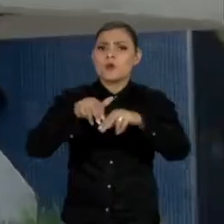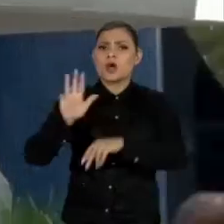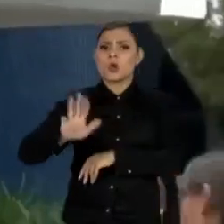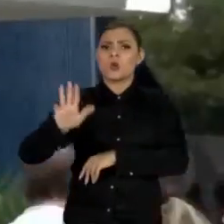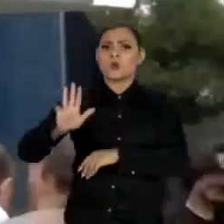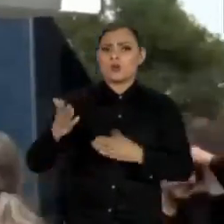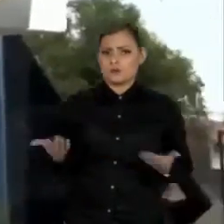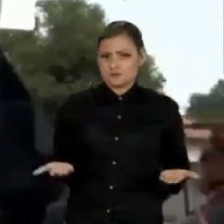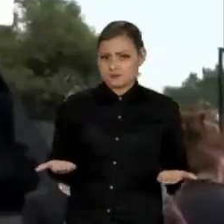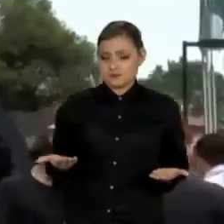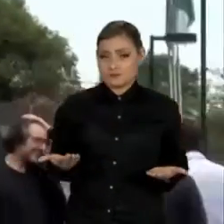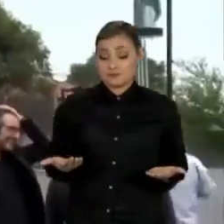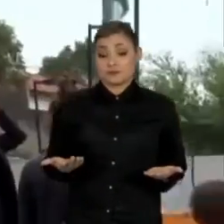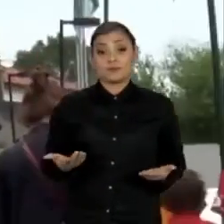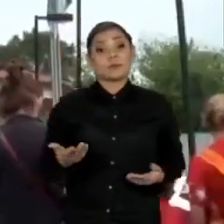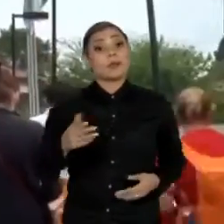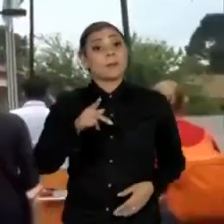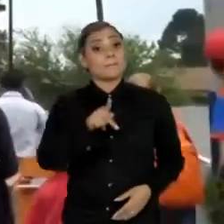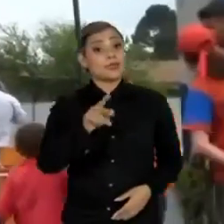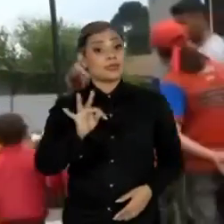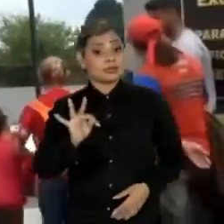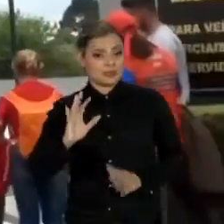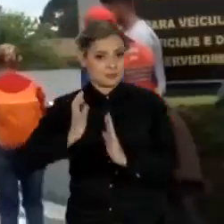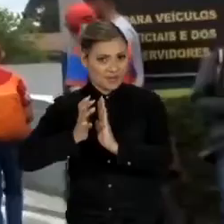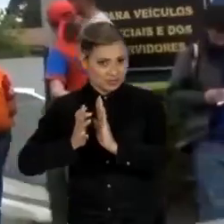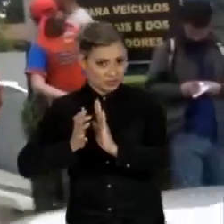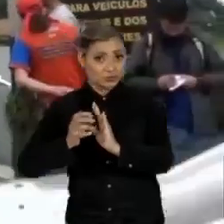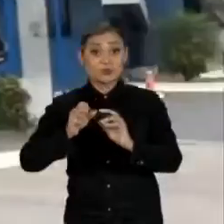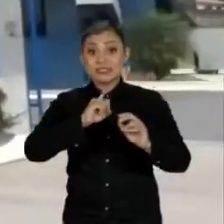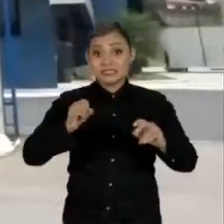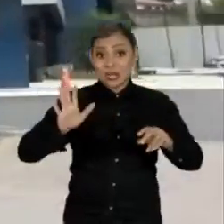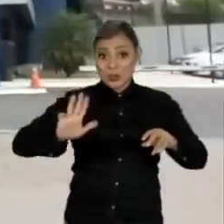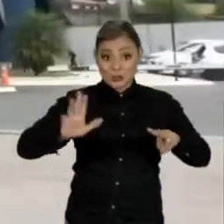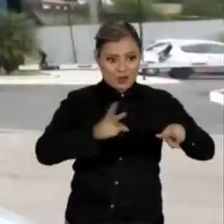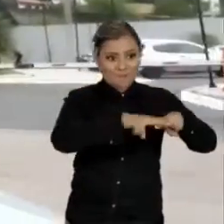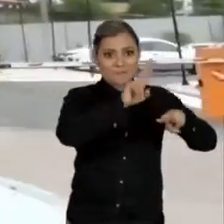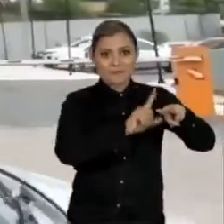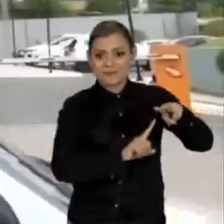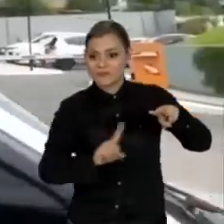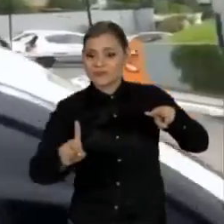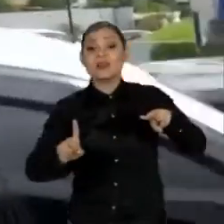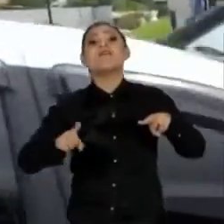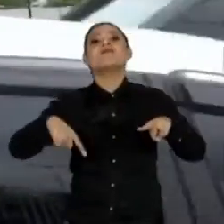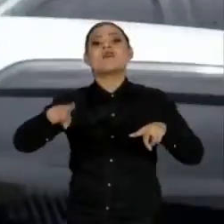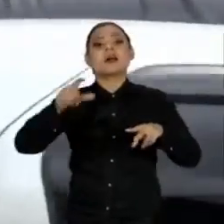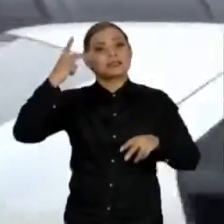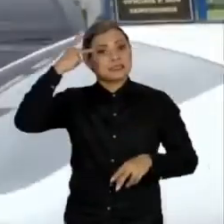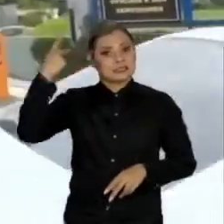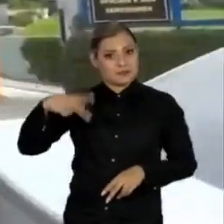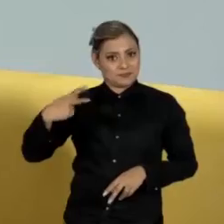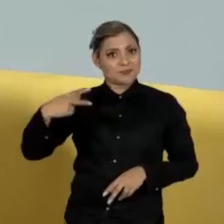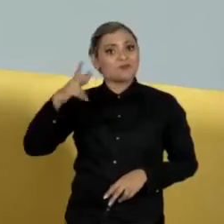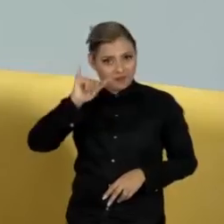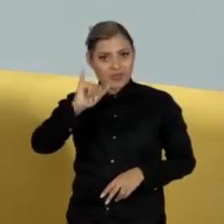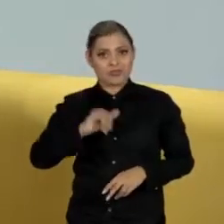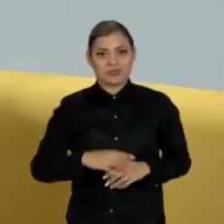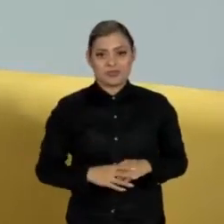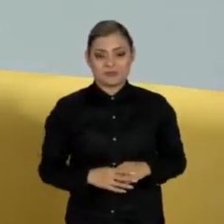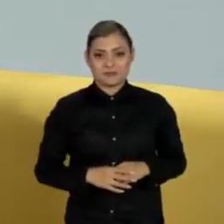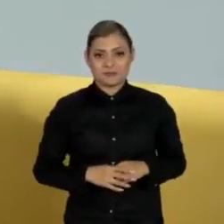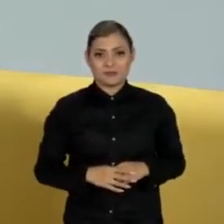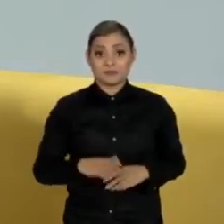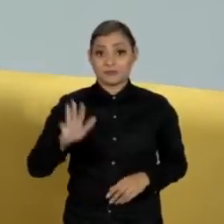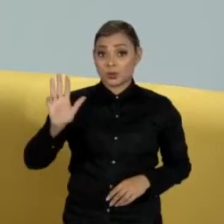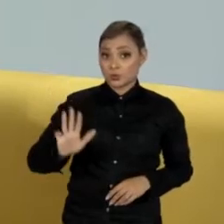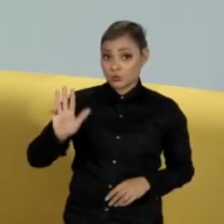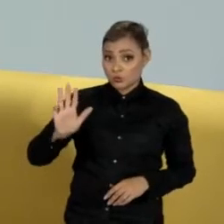-presidente. Segundo a direção do PT, quando o ex-presidente deixar a prisão, ele deve se dirigir para São Paulo. O